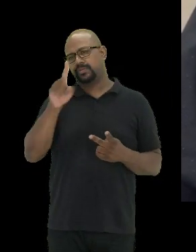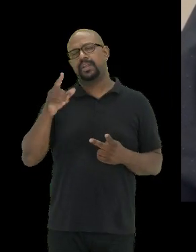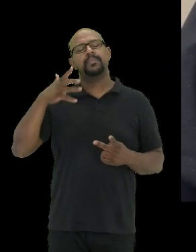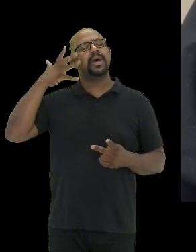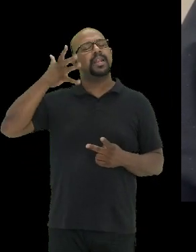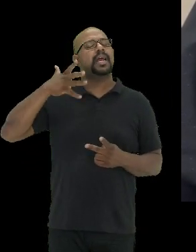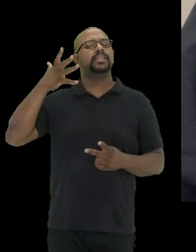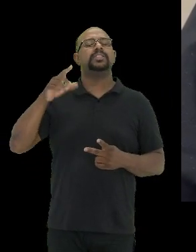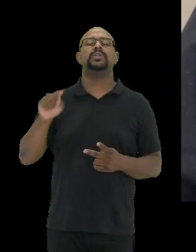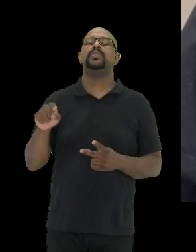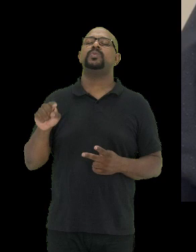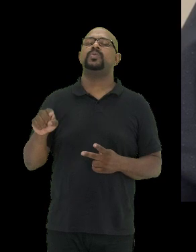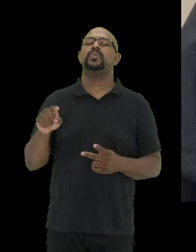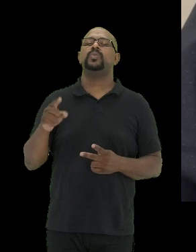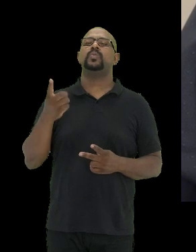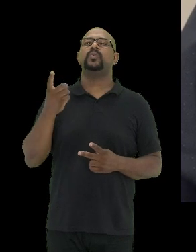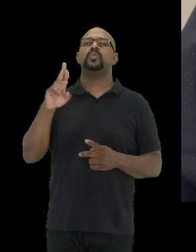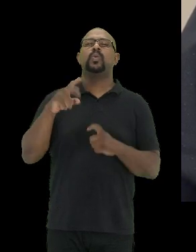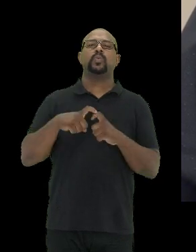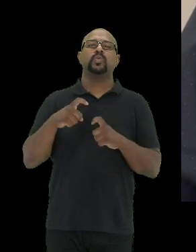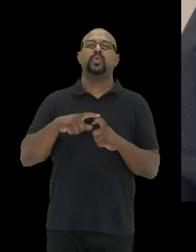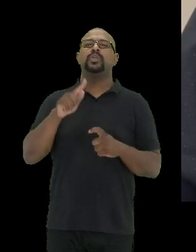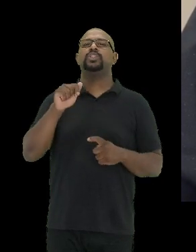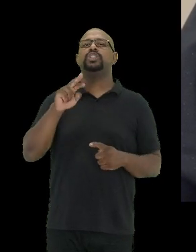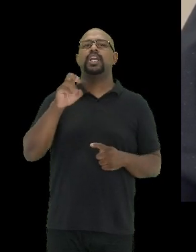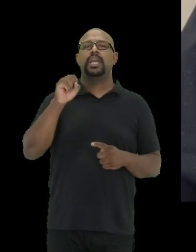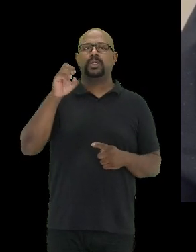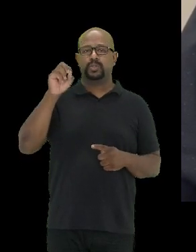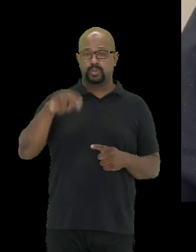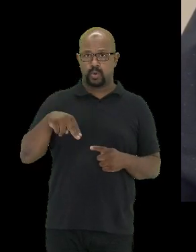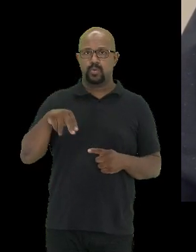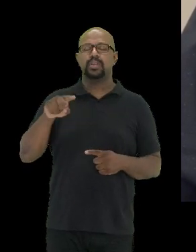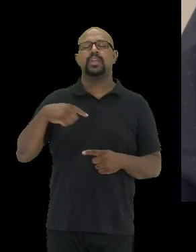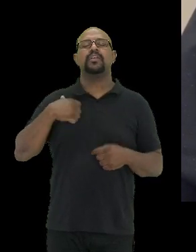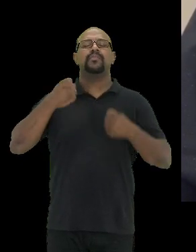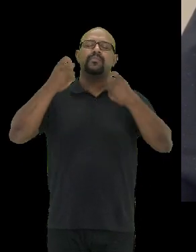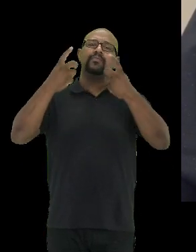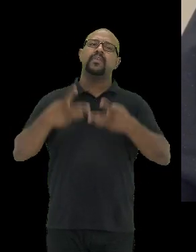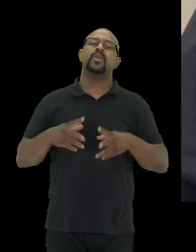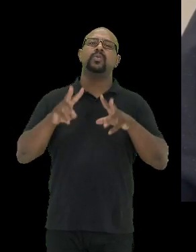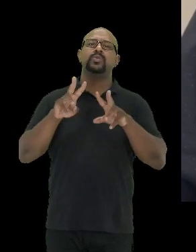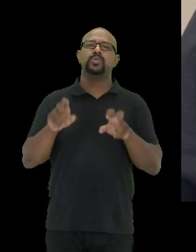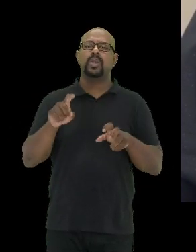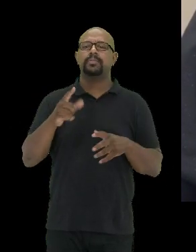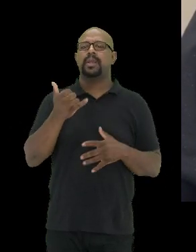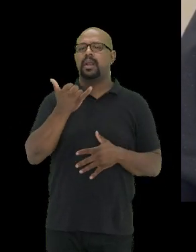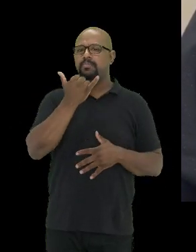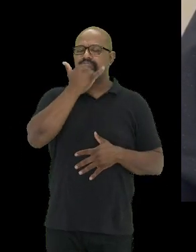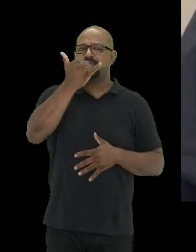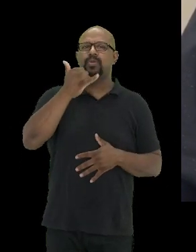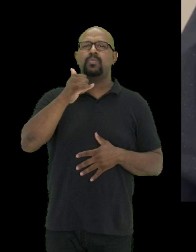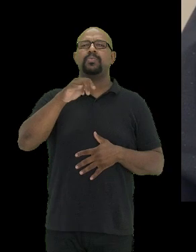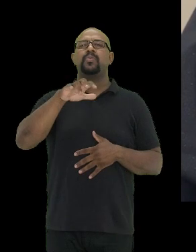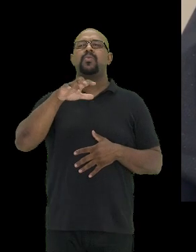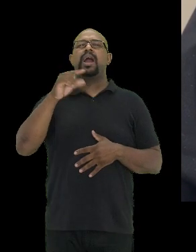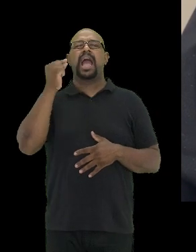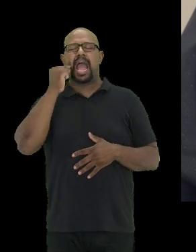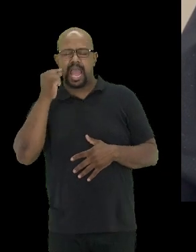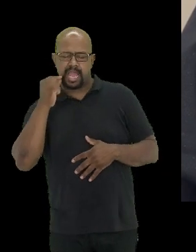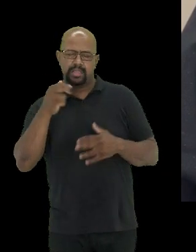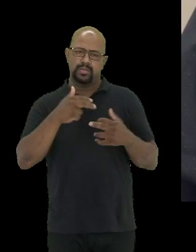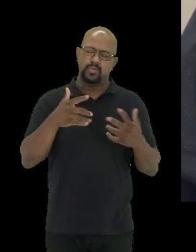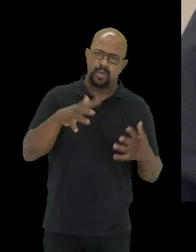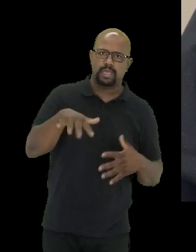palestra do doutor Gerson Norberto, que falou sobre os acidentes por animais posicionados na